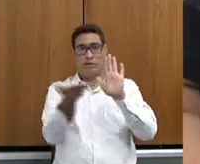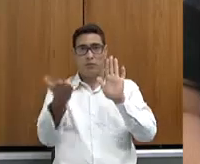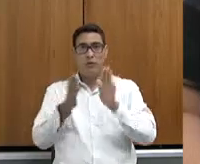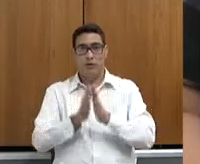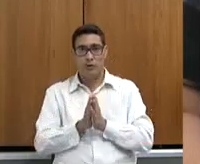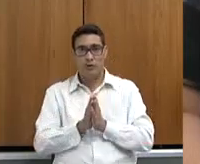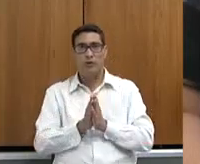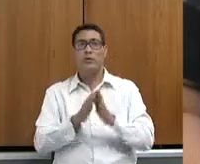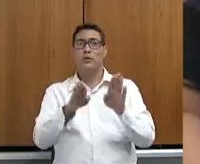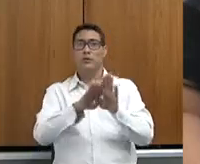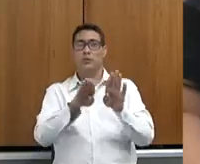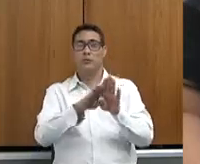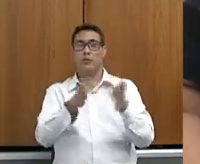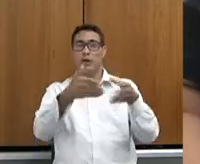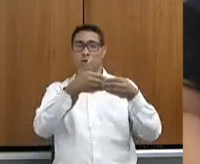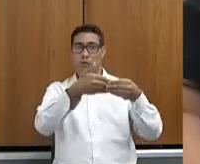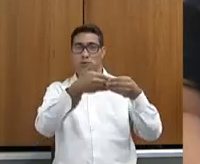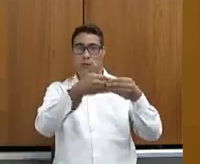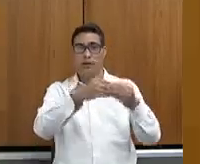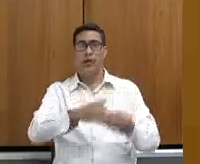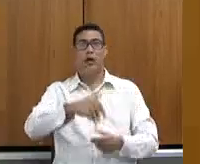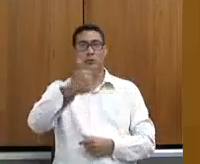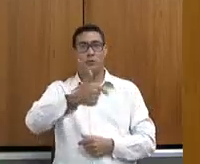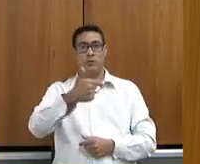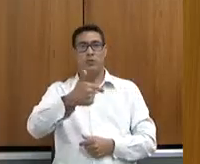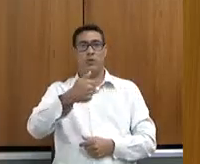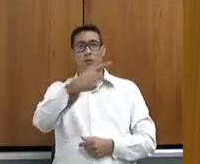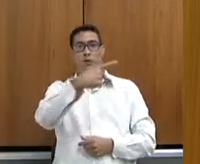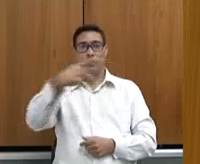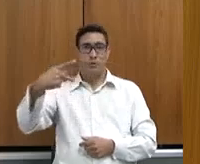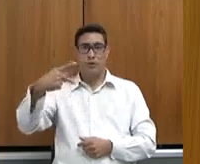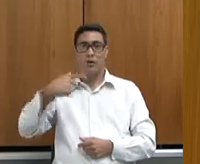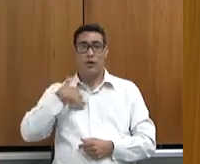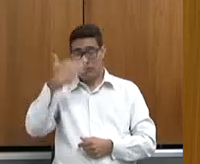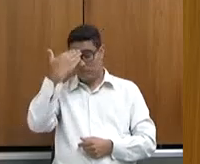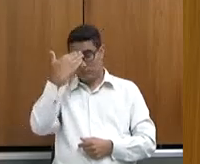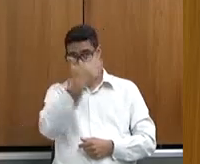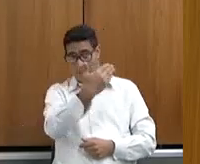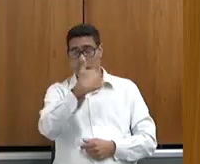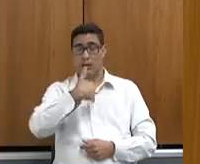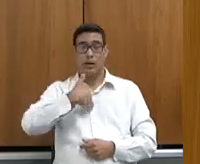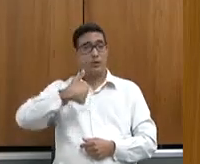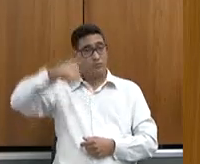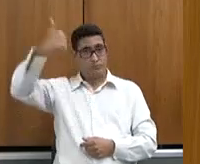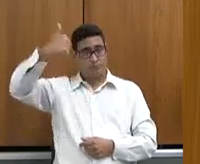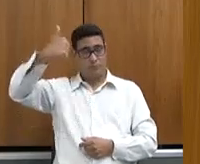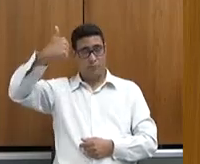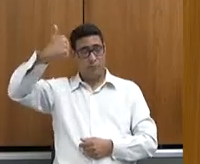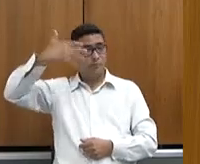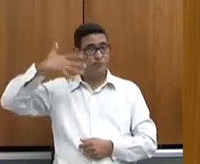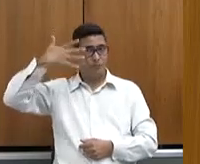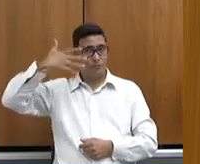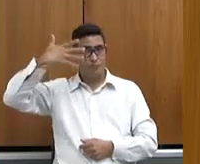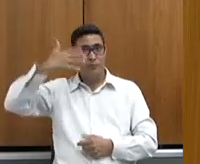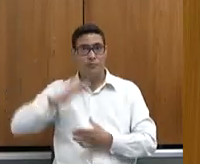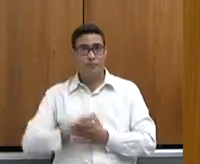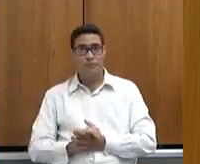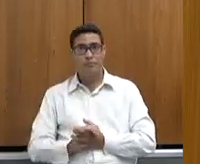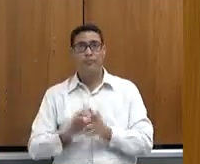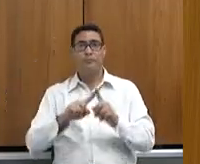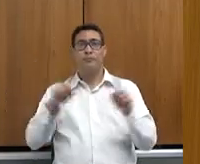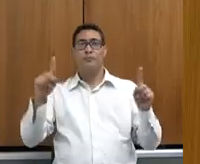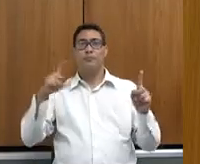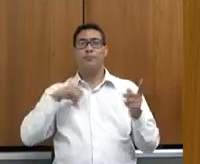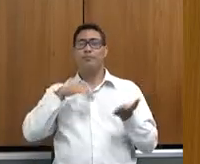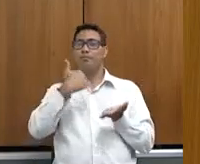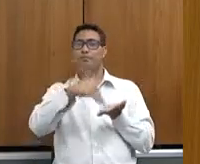cumprimentar nosso vice-presidente, Antônio Carlos Arantes, agradecer pela gentileza da palavra. Secretário, eu queria